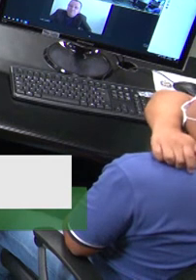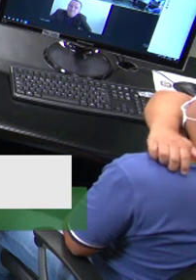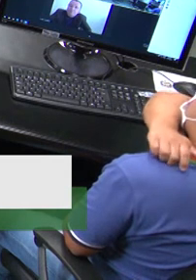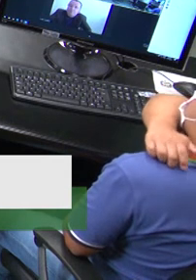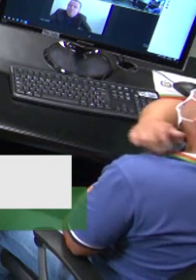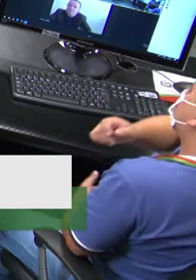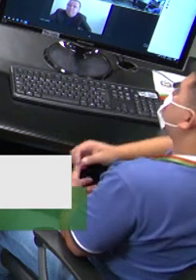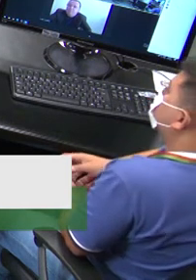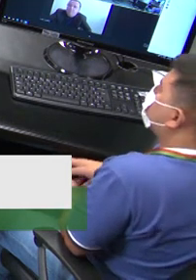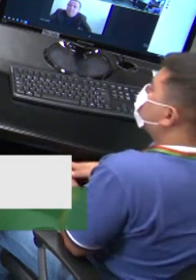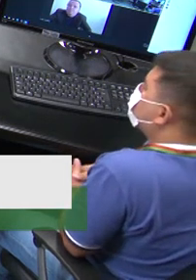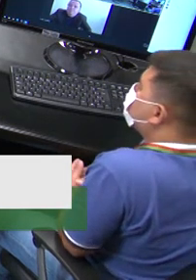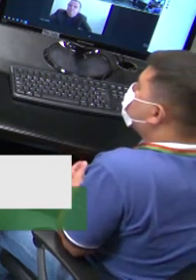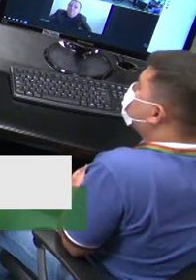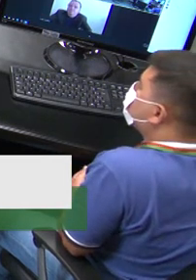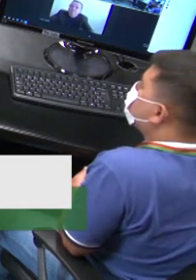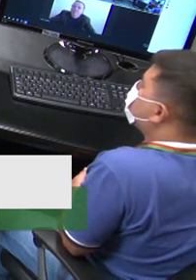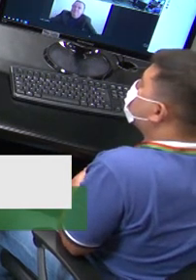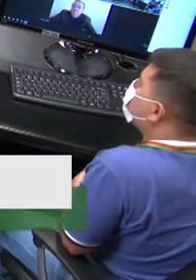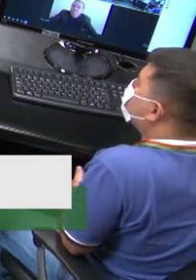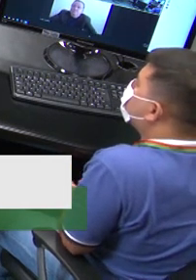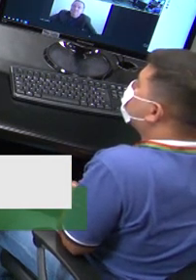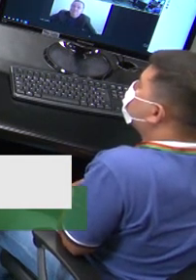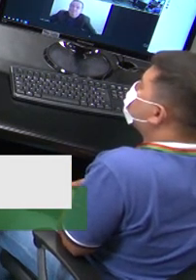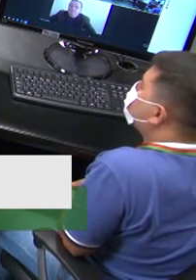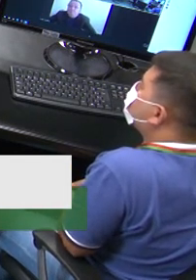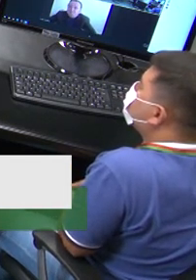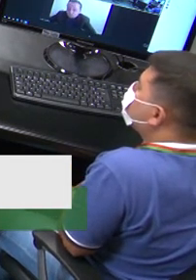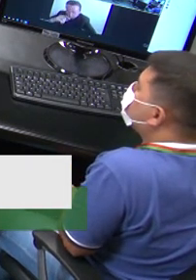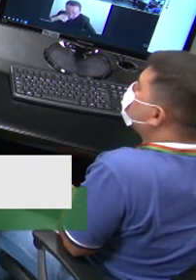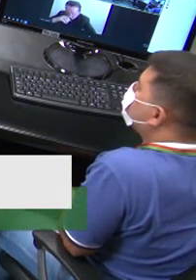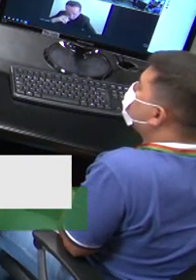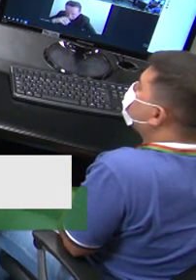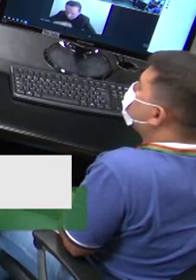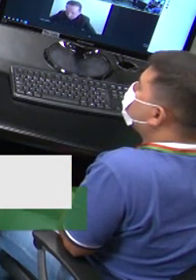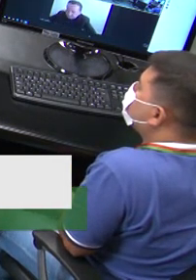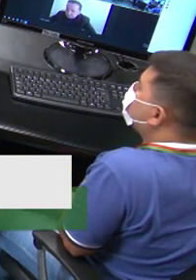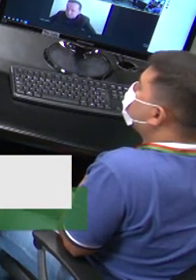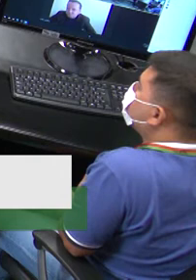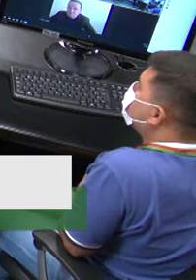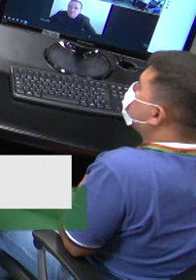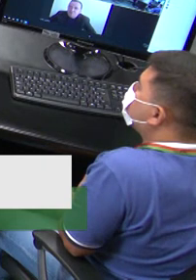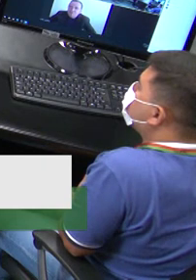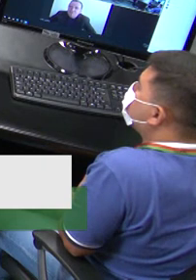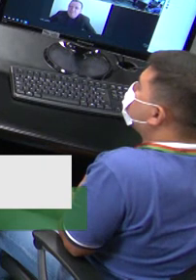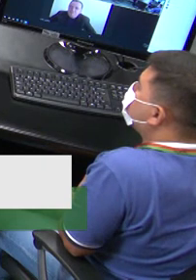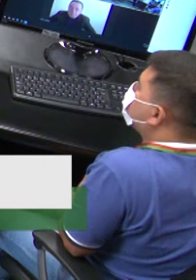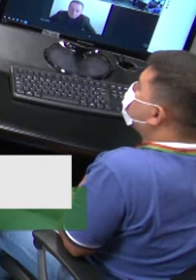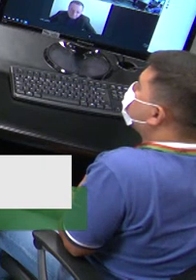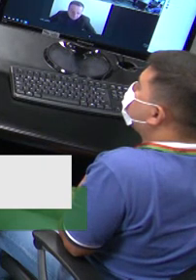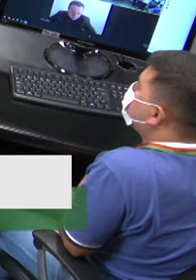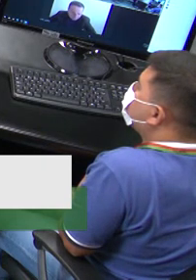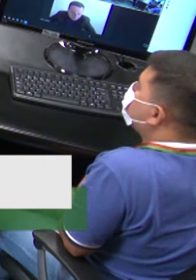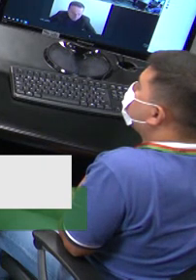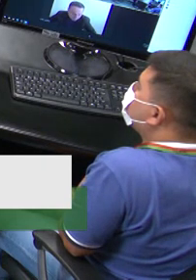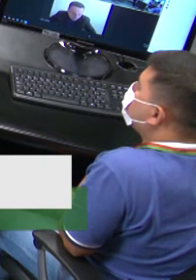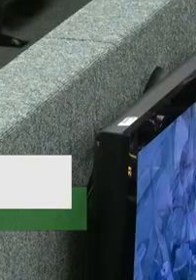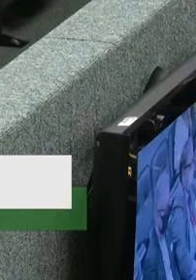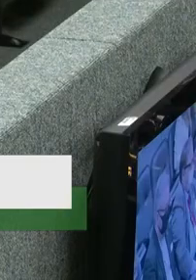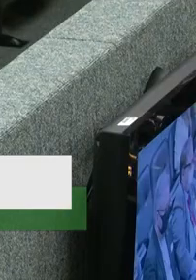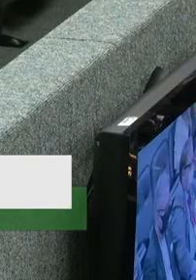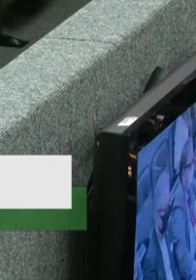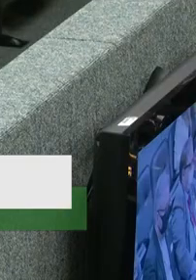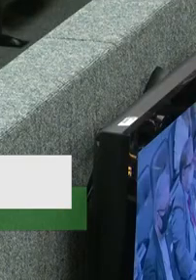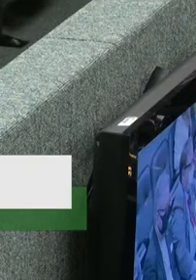comissão. A gente teria o maior prazer de apresentar para a discussão com o governo de Santa Catarina e afastar